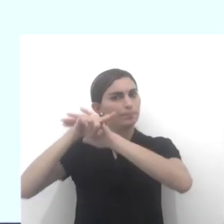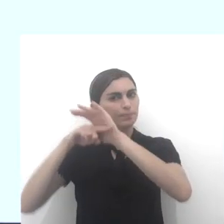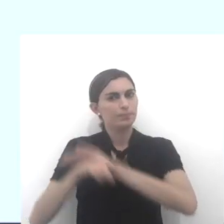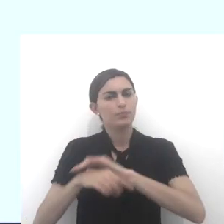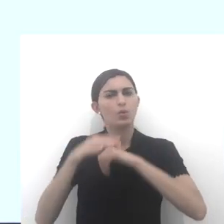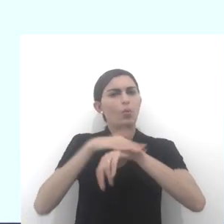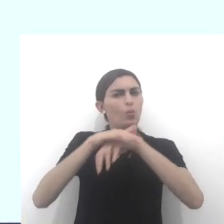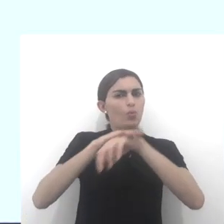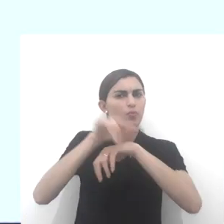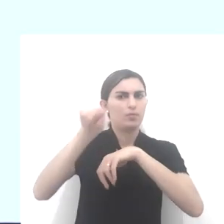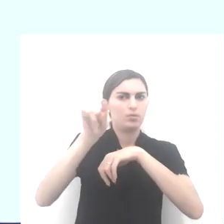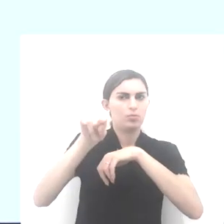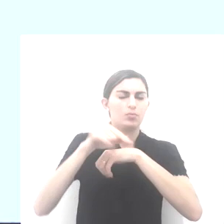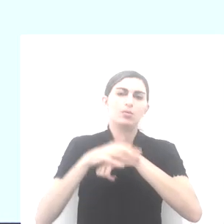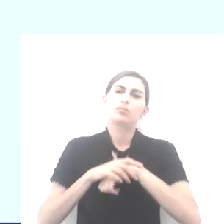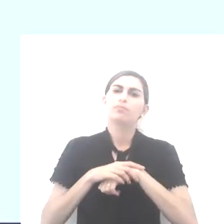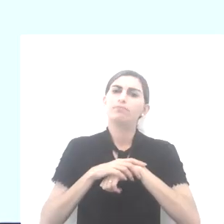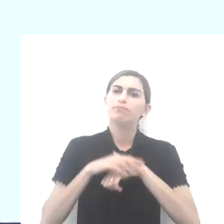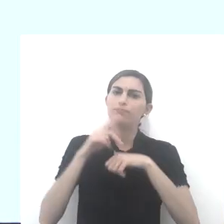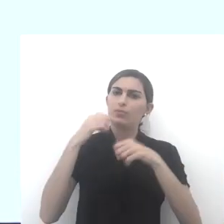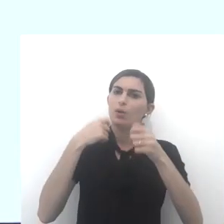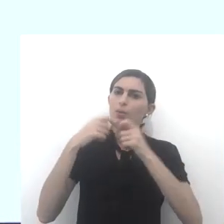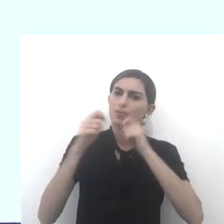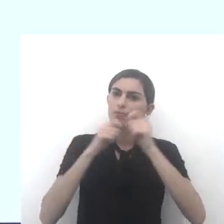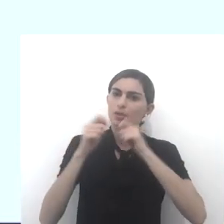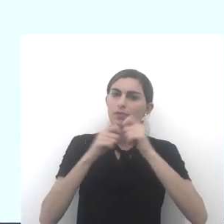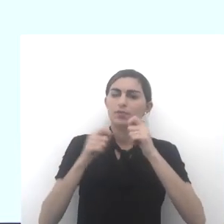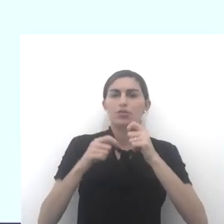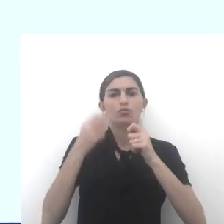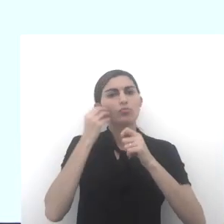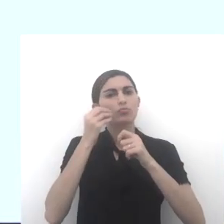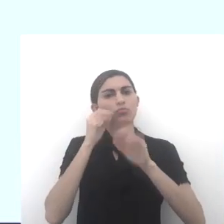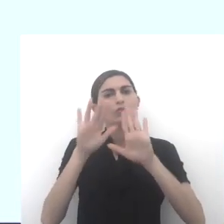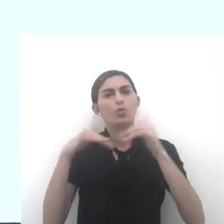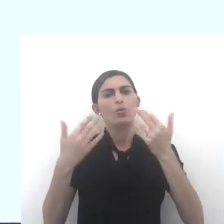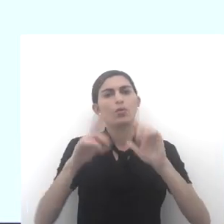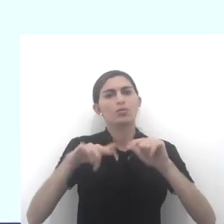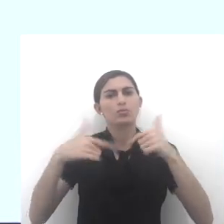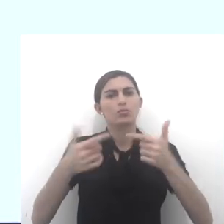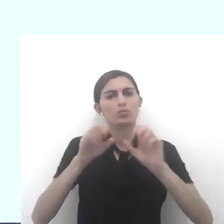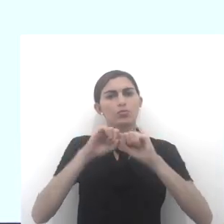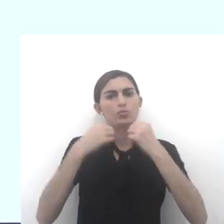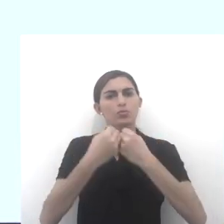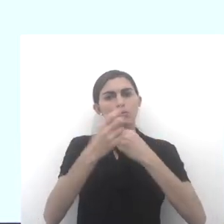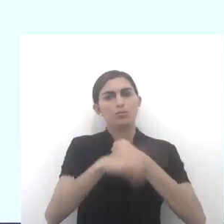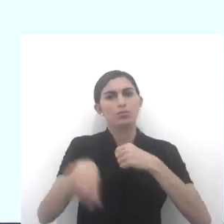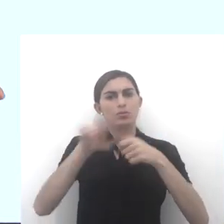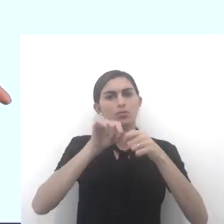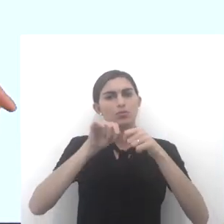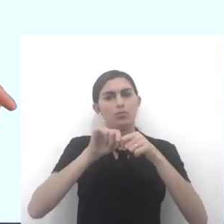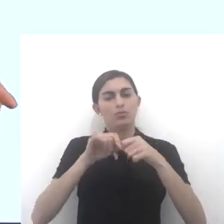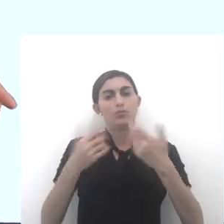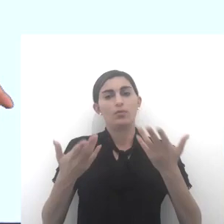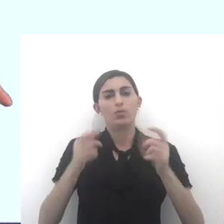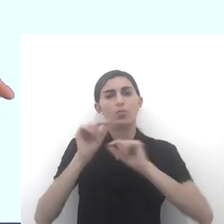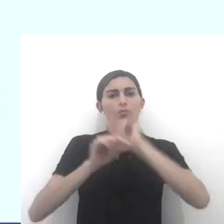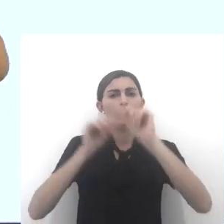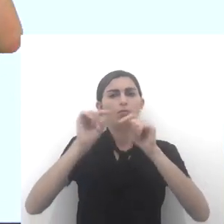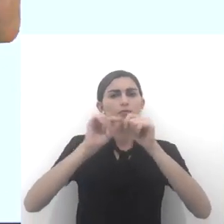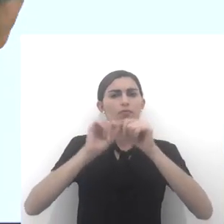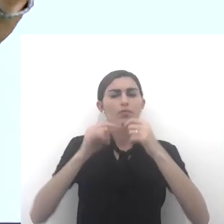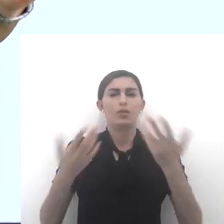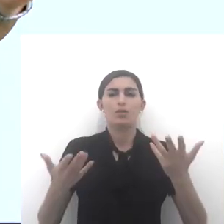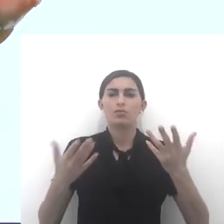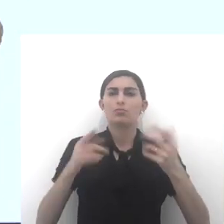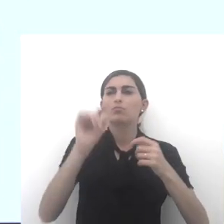Pesquise, converse com ele, faça uma entrevista, veja quais as ações sociais que ele faz, o que